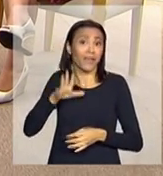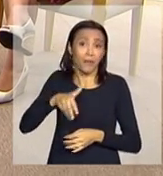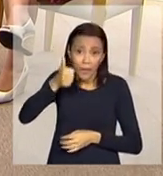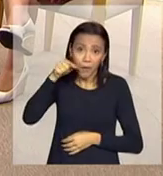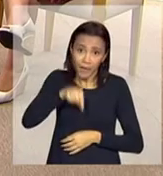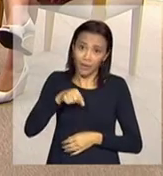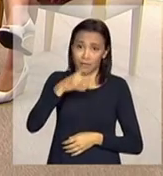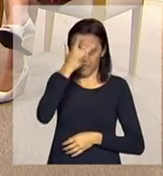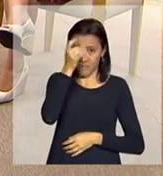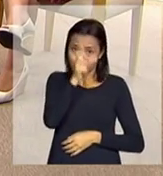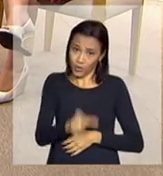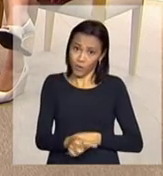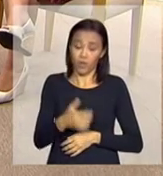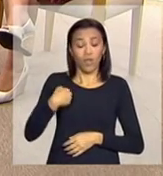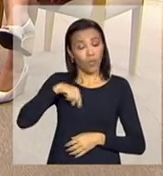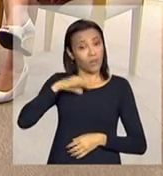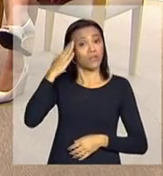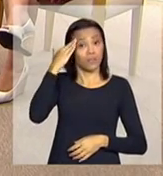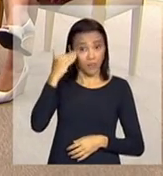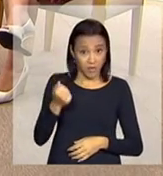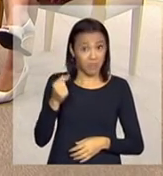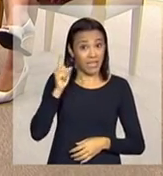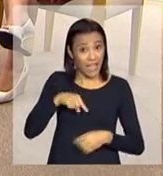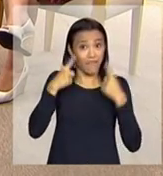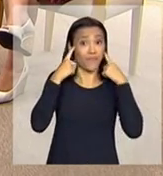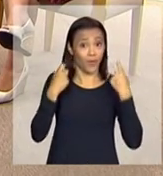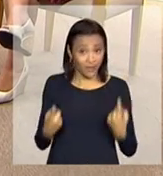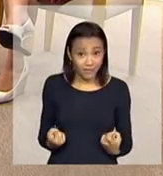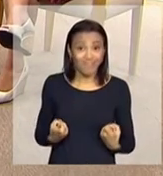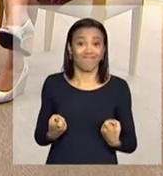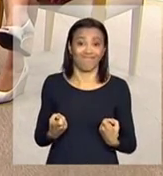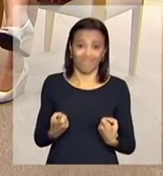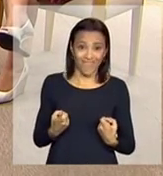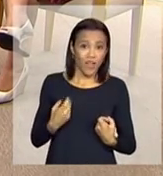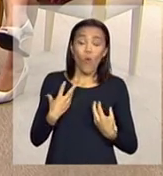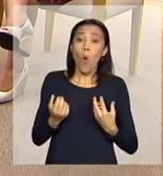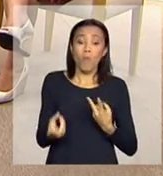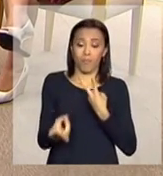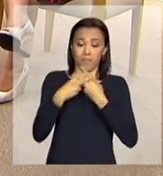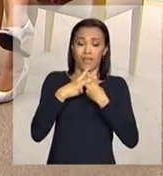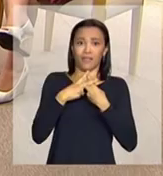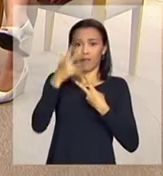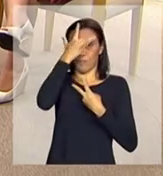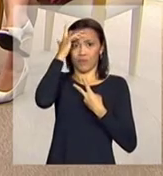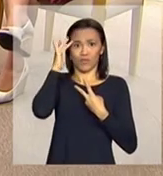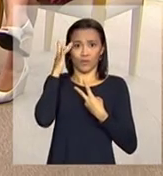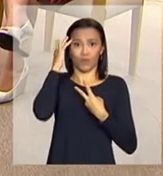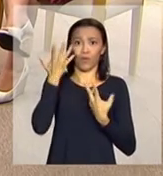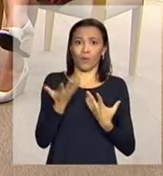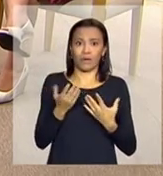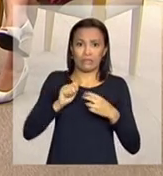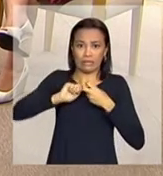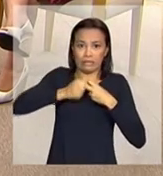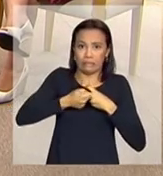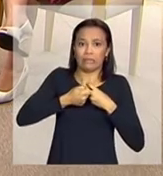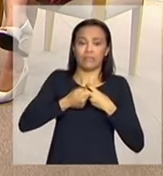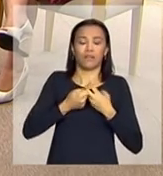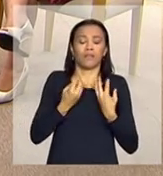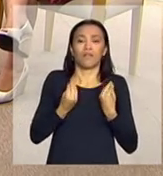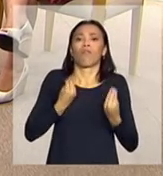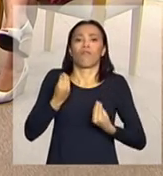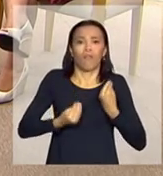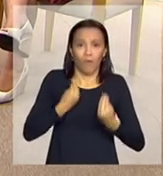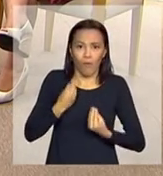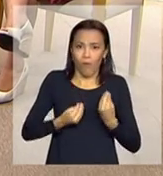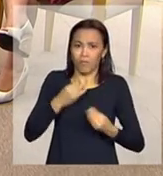pessoa. Nós sabemos que essa é uma situação de violência, porque não se pode hoje prender as pessoas com cadeado, com grade, com